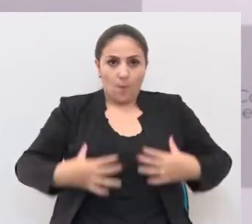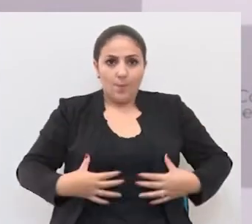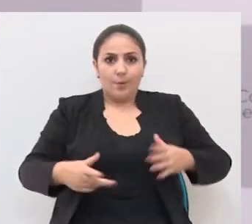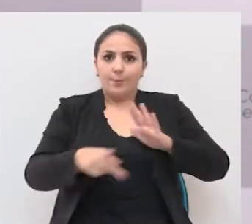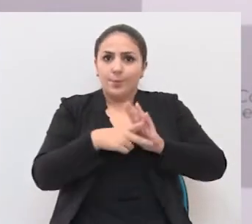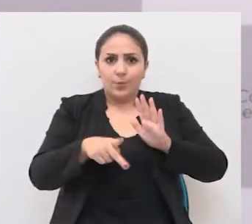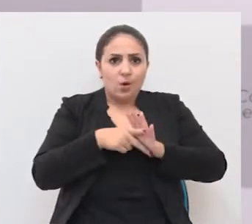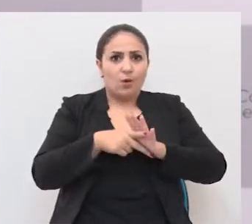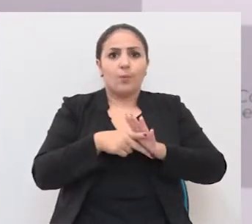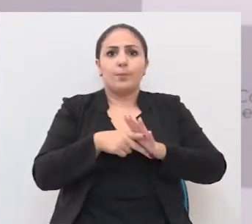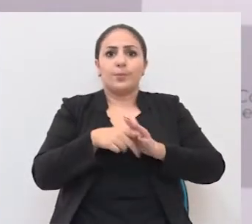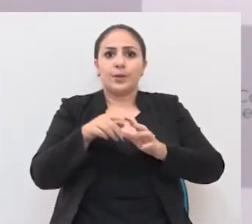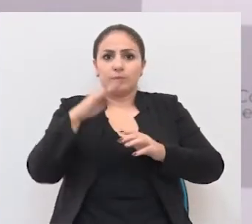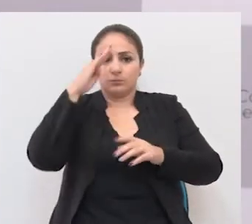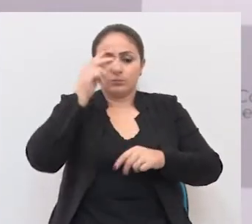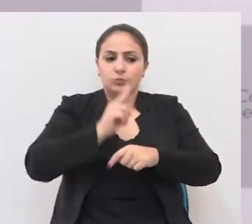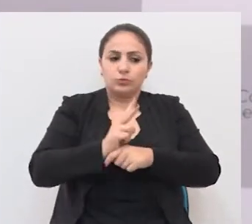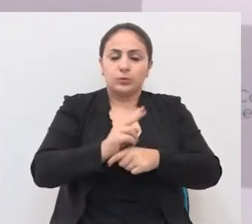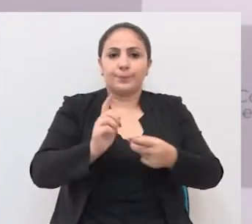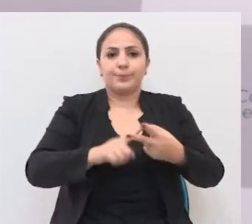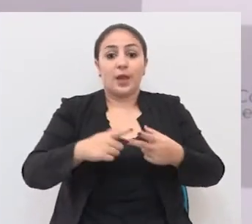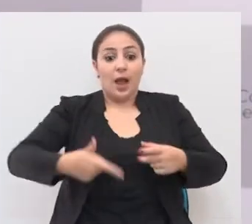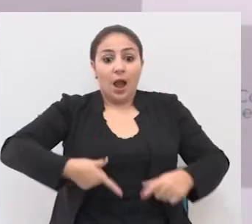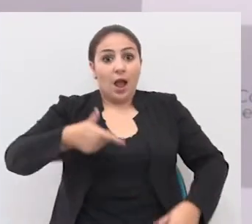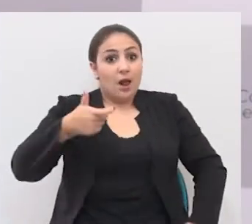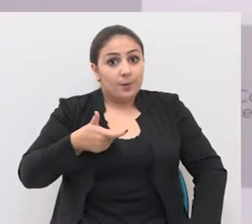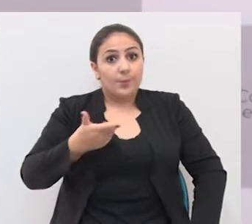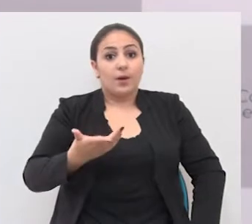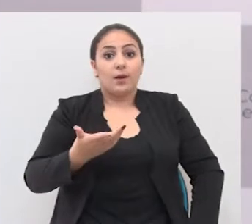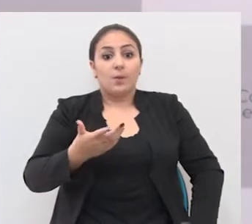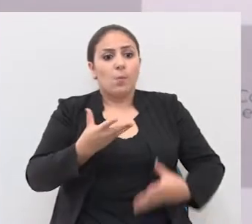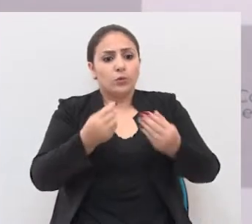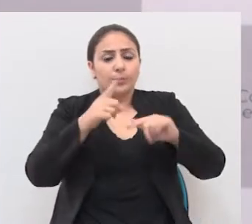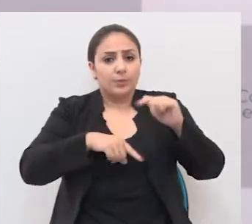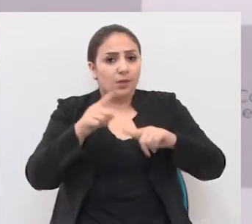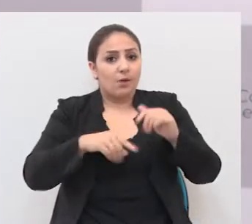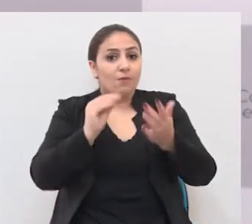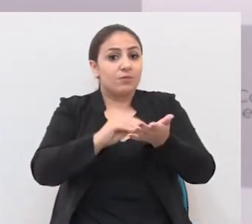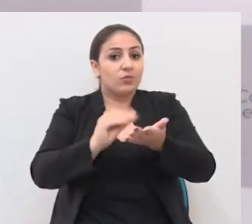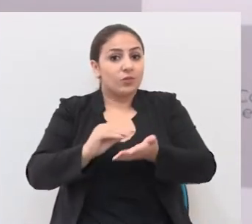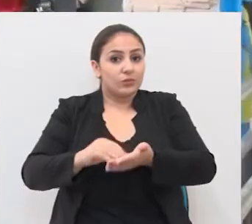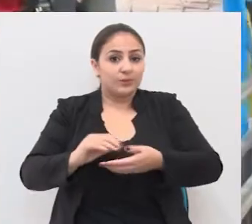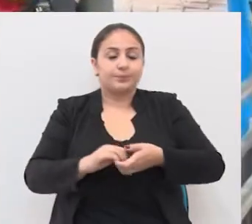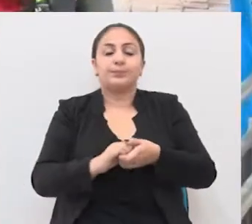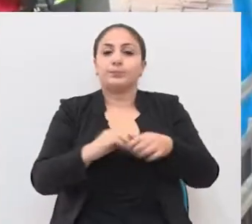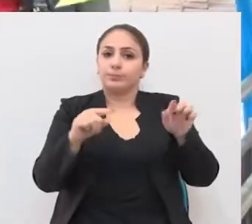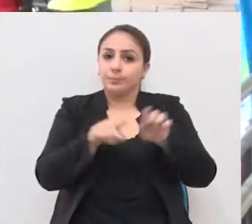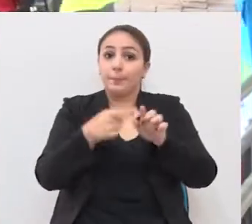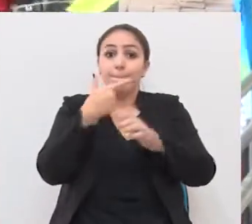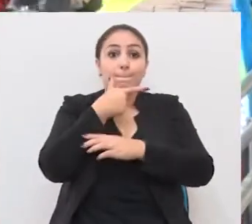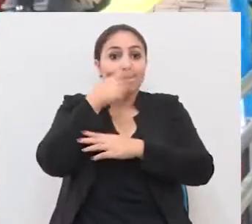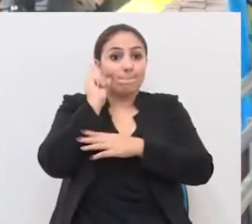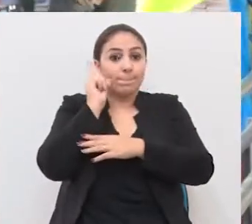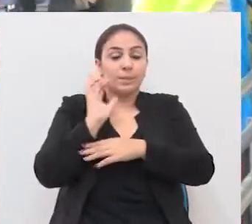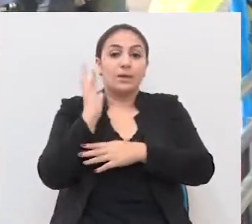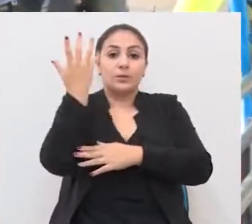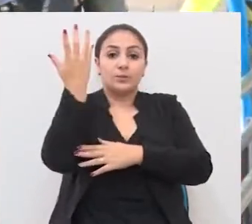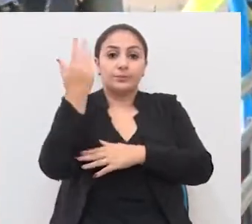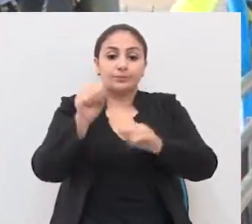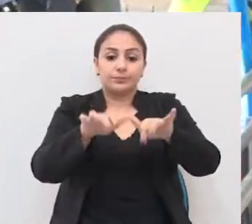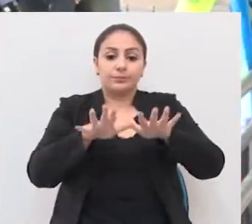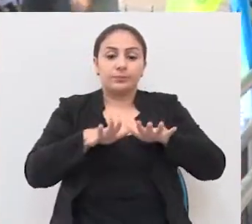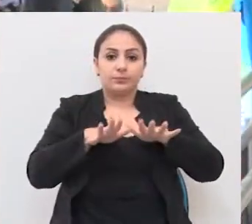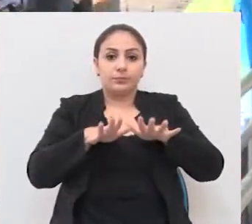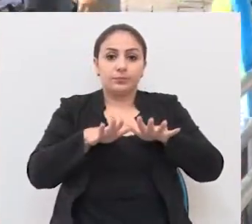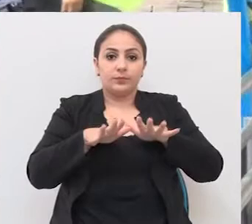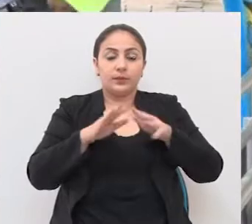armamento, enfim, há uma série de materiais que não estão sendo colocados à disposição. E ainda ontem, aconteceu